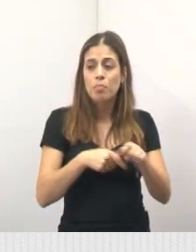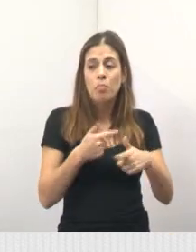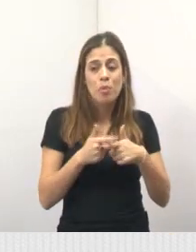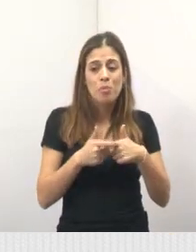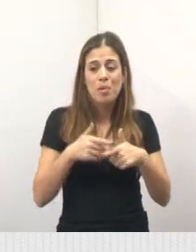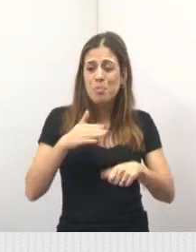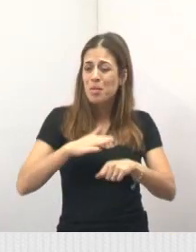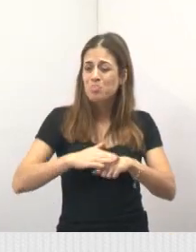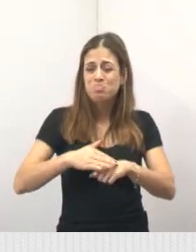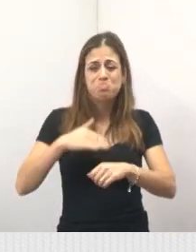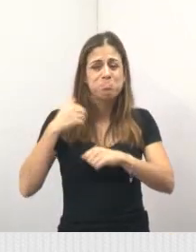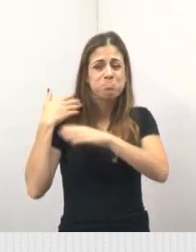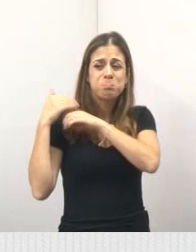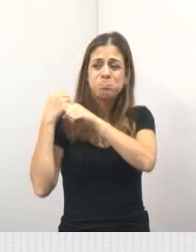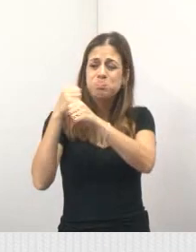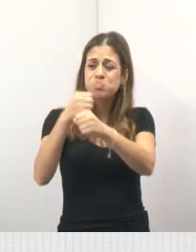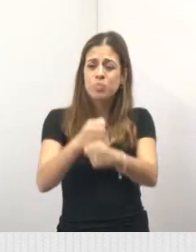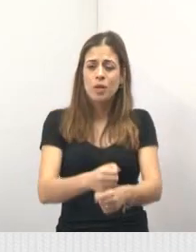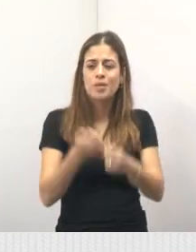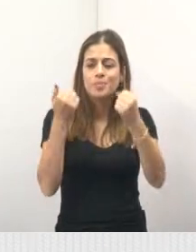Luís. Valeu, hoje é dia de vitória. Obrigado!